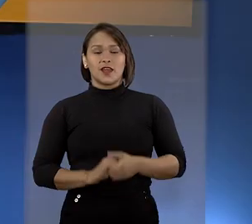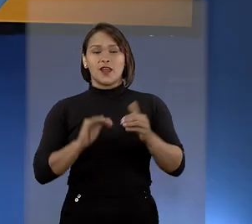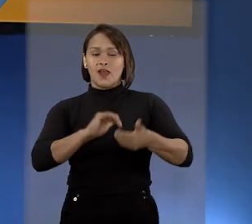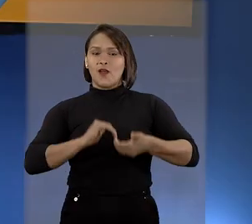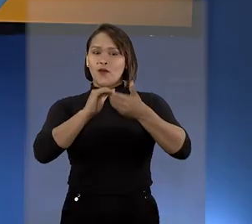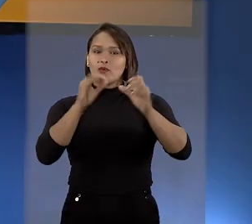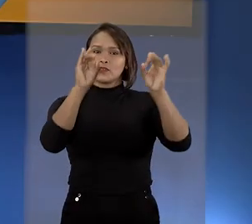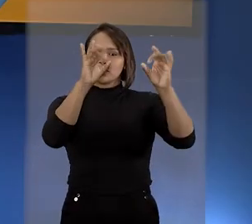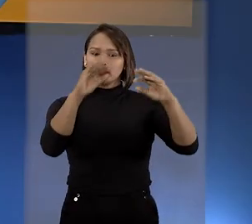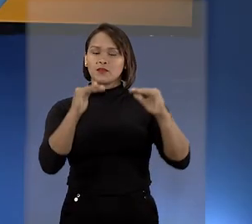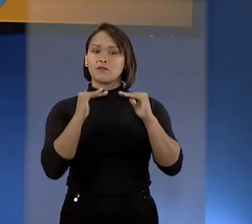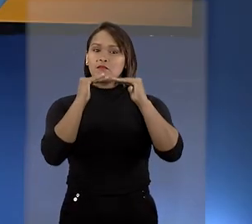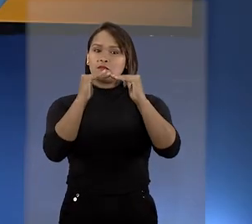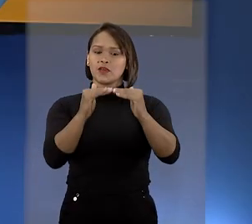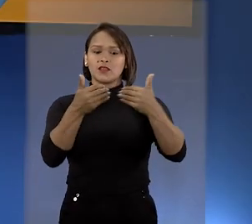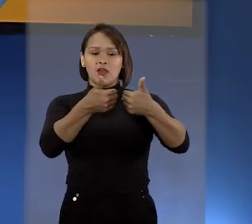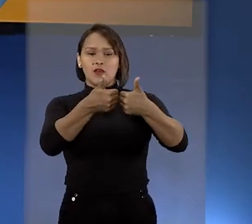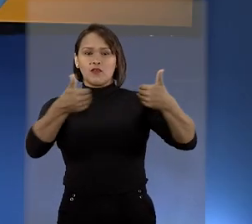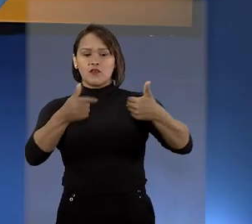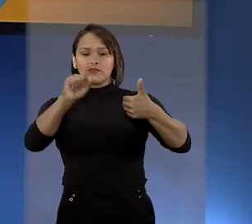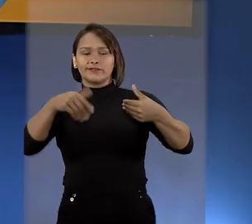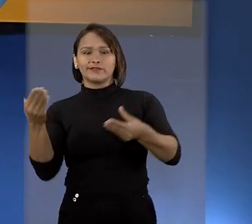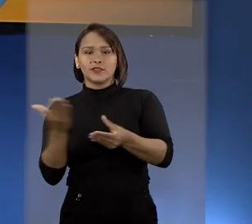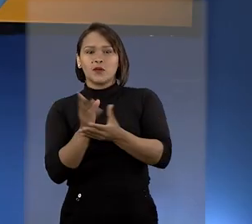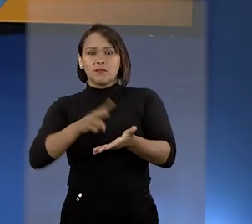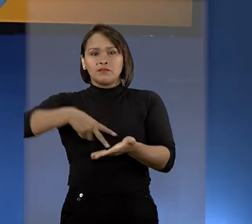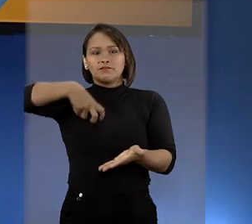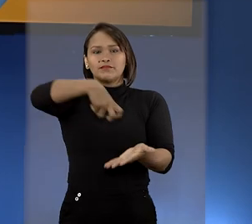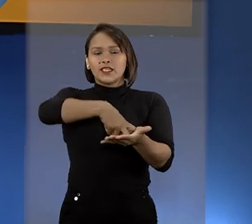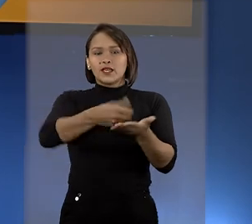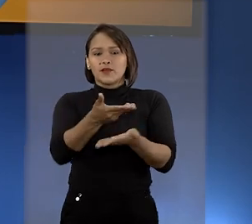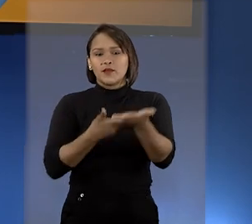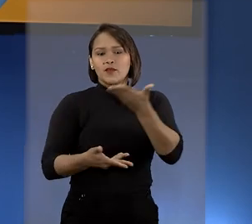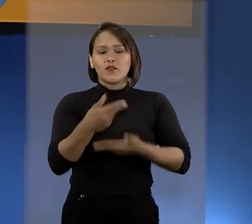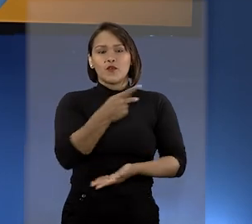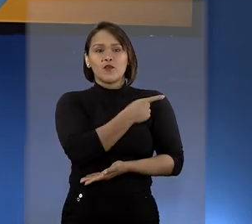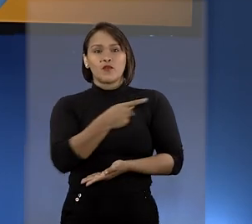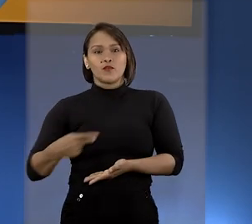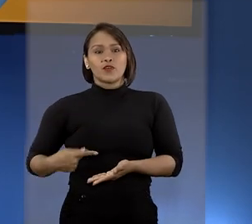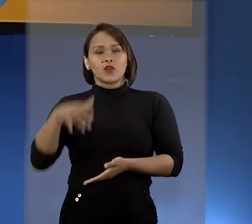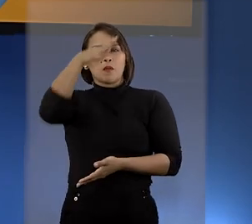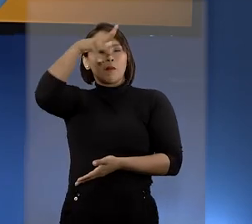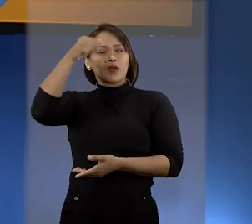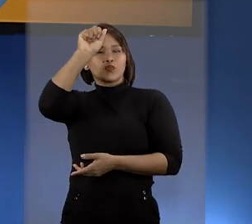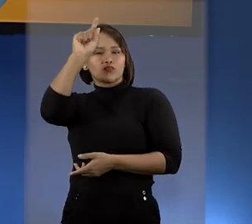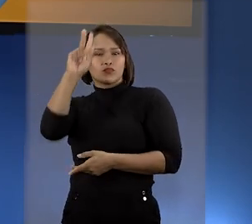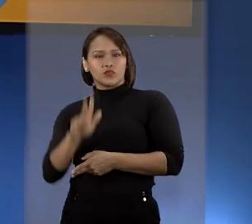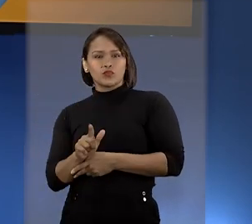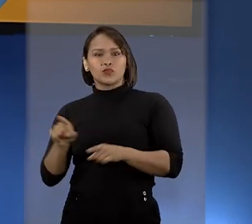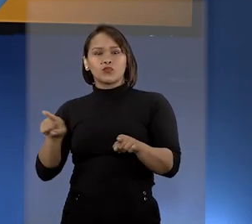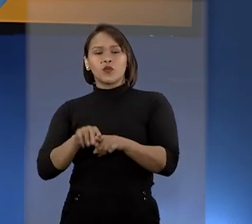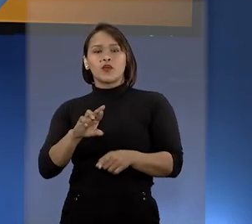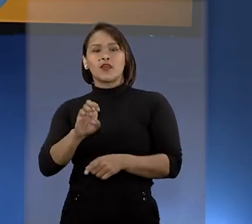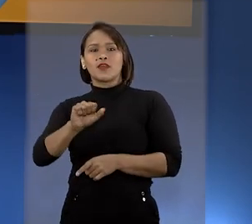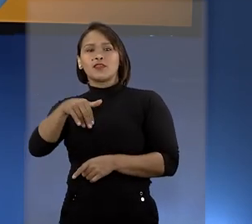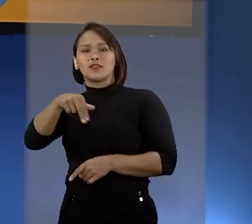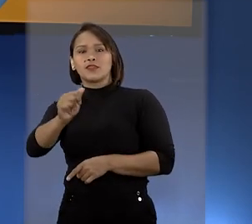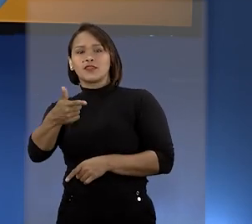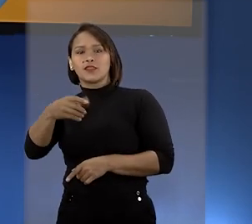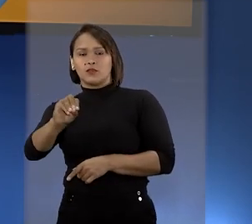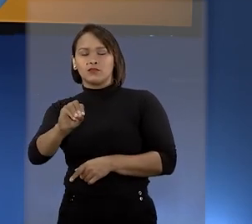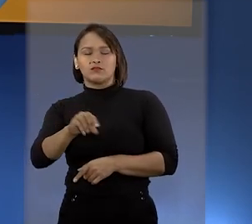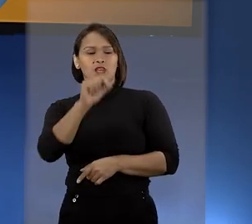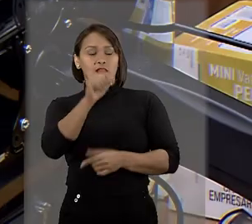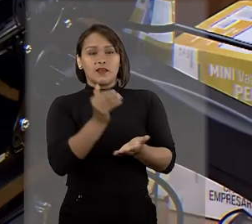A Corte Especial manteve o desmembramento da ação penal que envolve o governador de Mato Grosso do Sul, Reinaldo